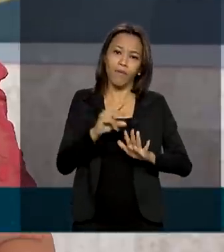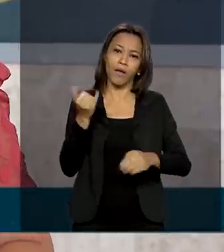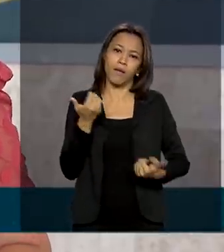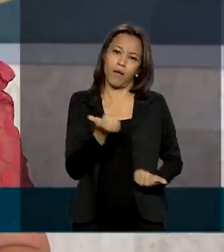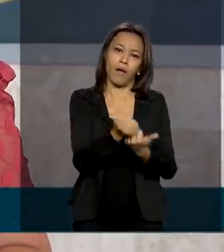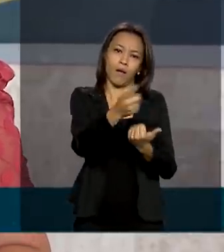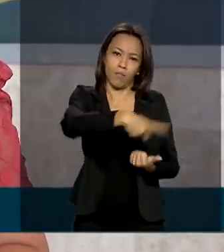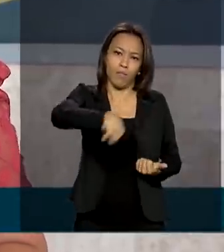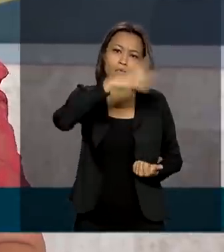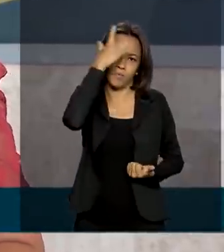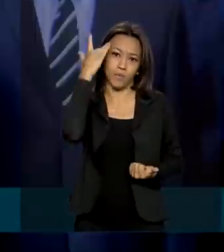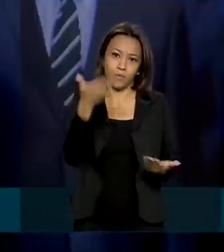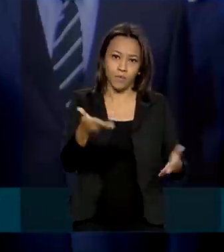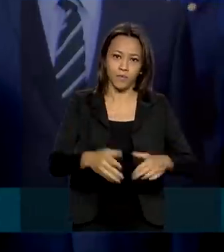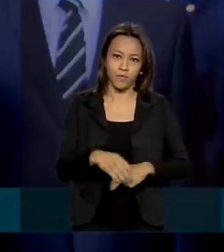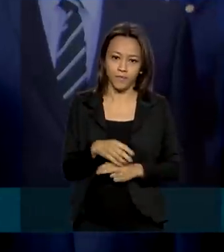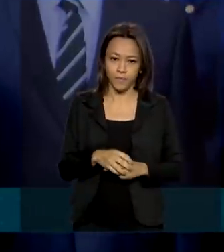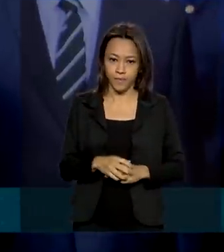Vamos ver.